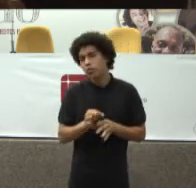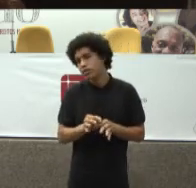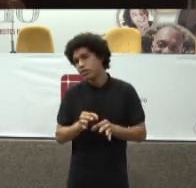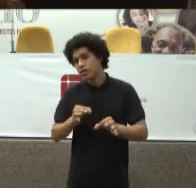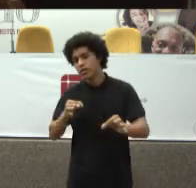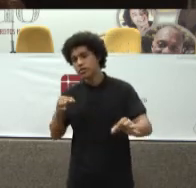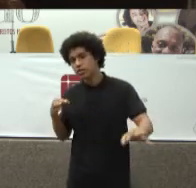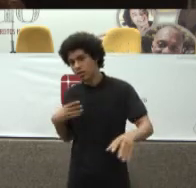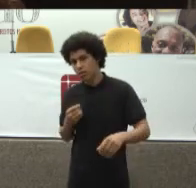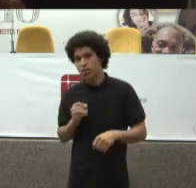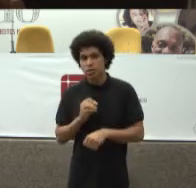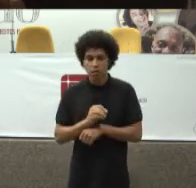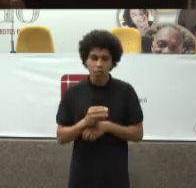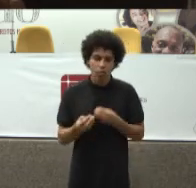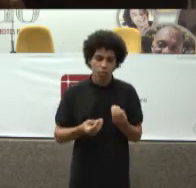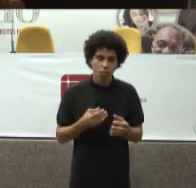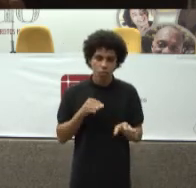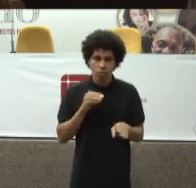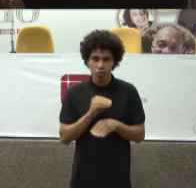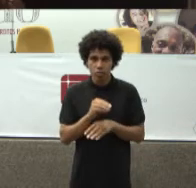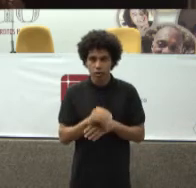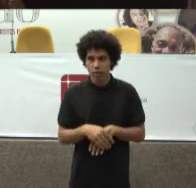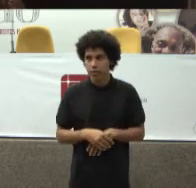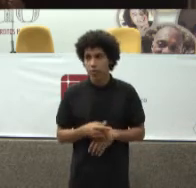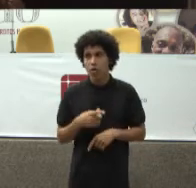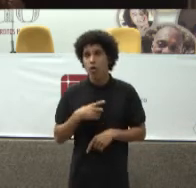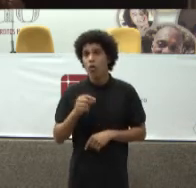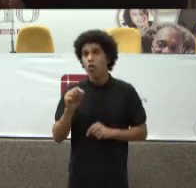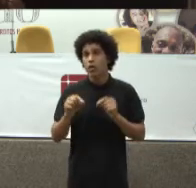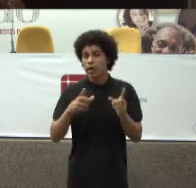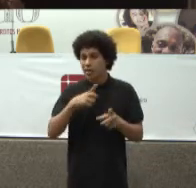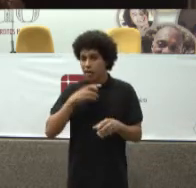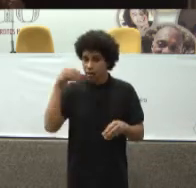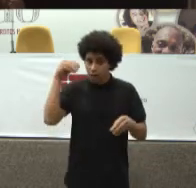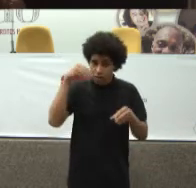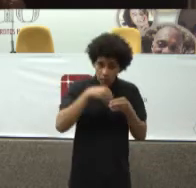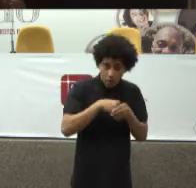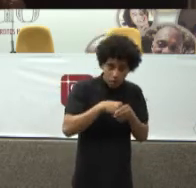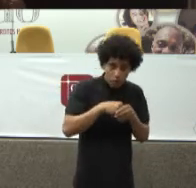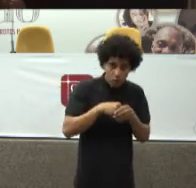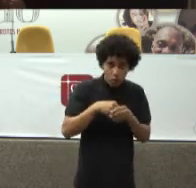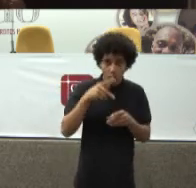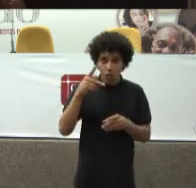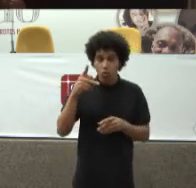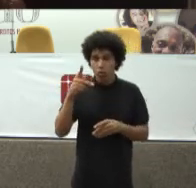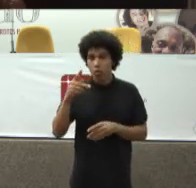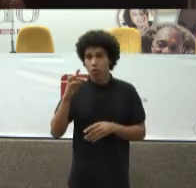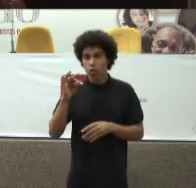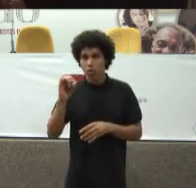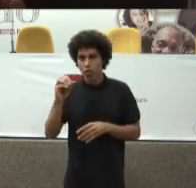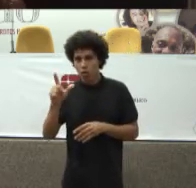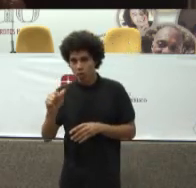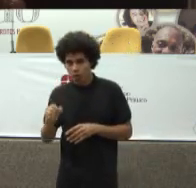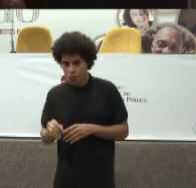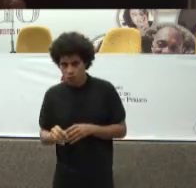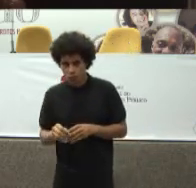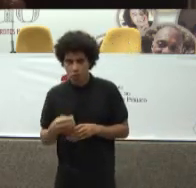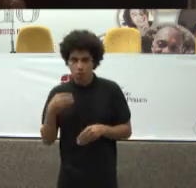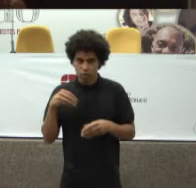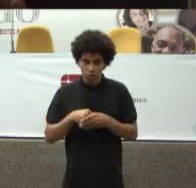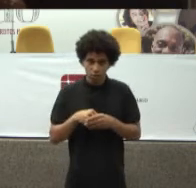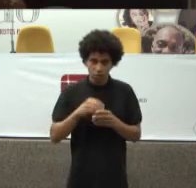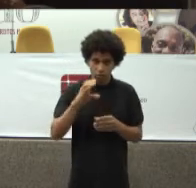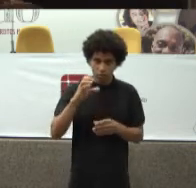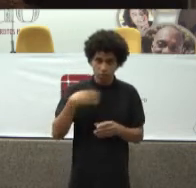pode ser Protocolado No câncer Está protocolado Mas a maioria Das situações Não se pode Protocolar